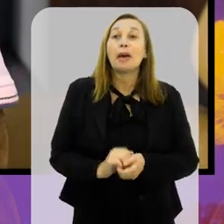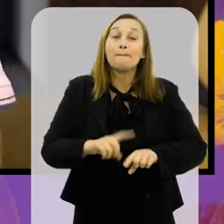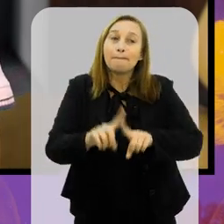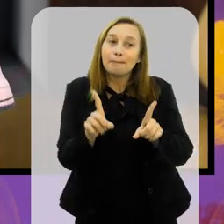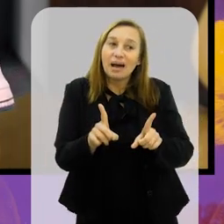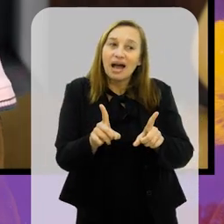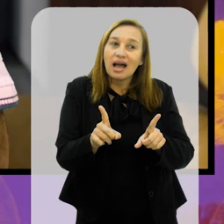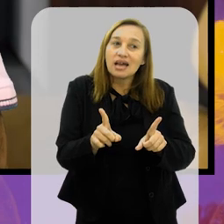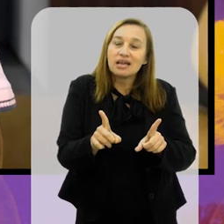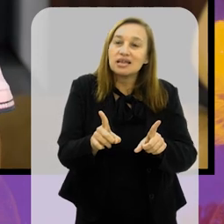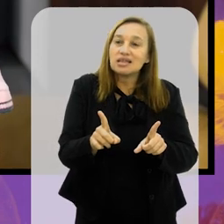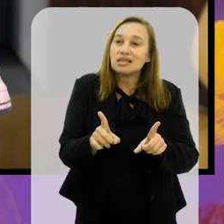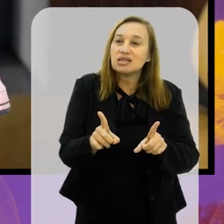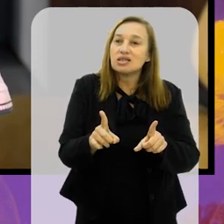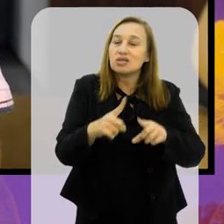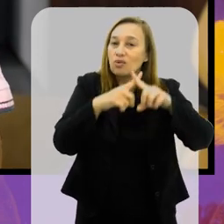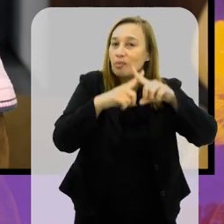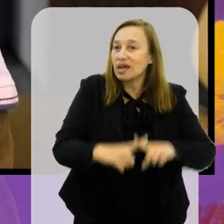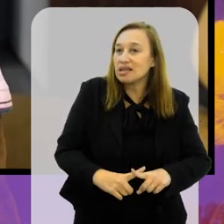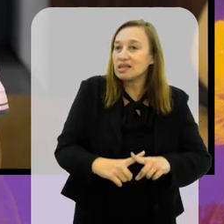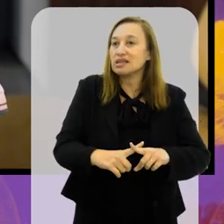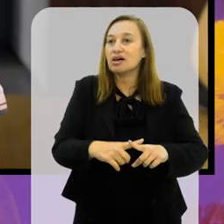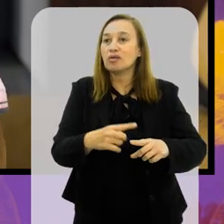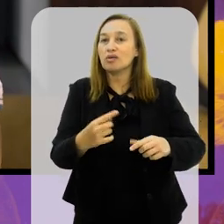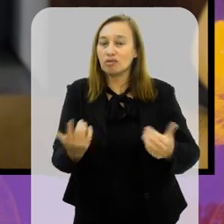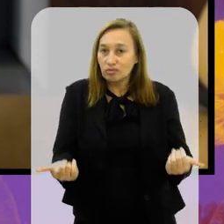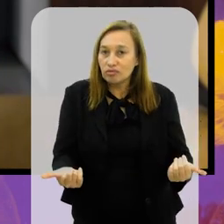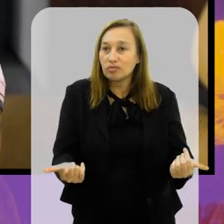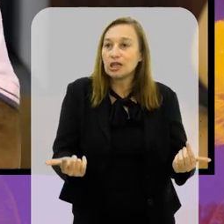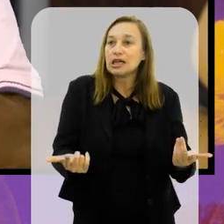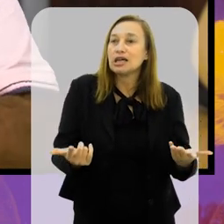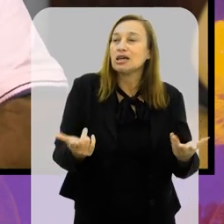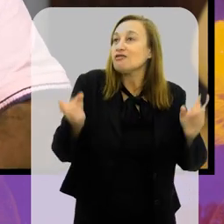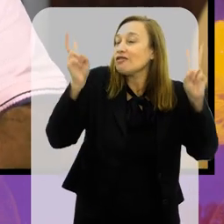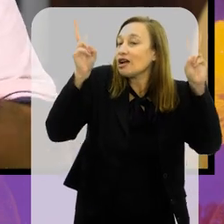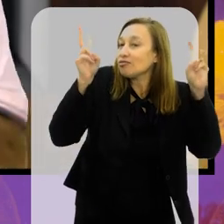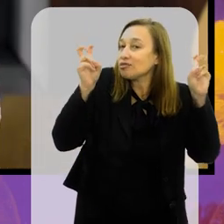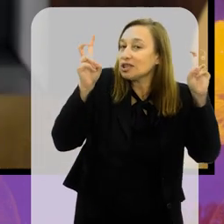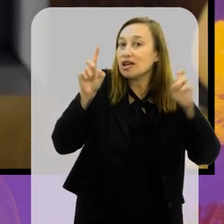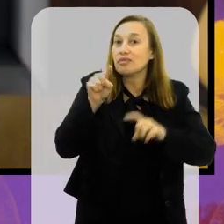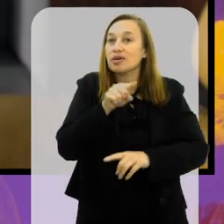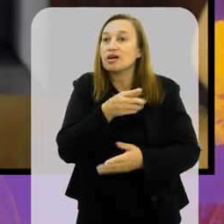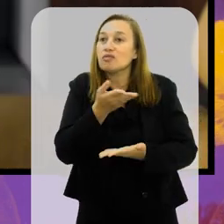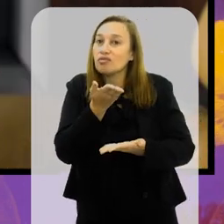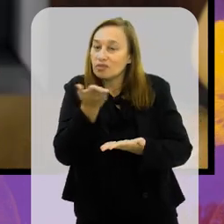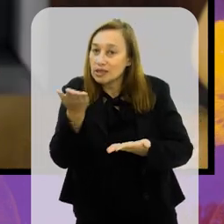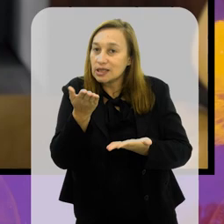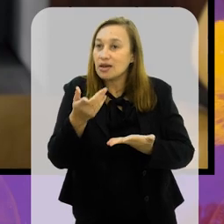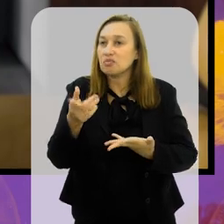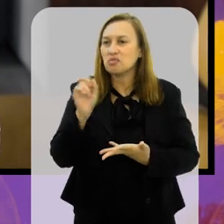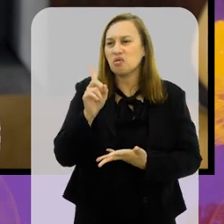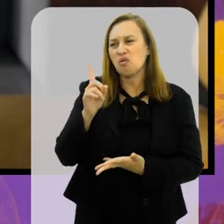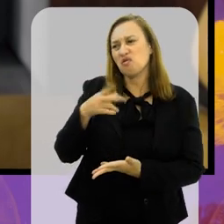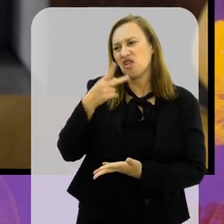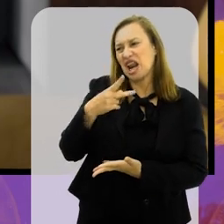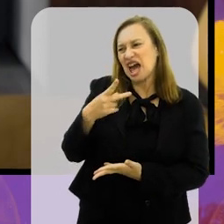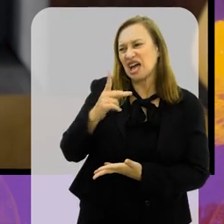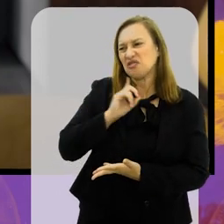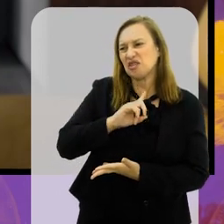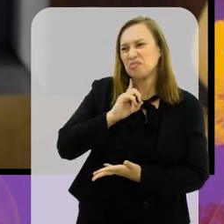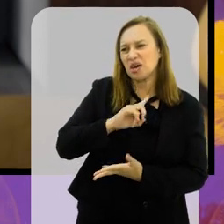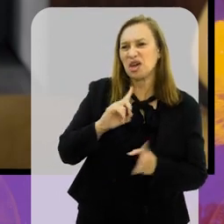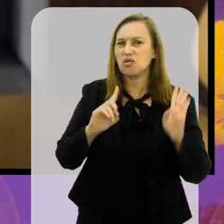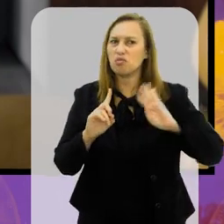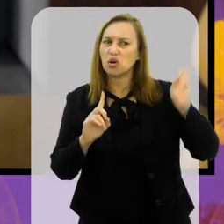Mas rodada em cima de rodada e eu quero tratar de um tema com você. Qual? Não vou falar do